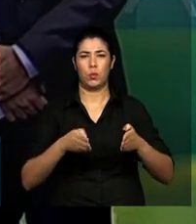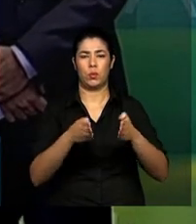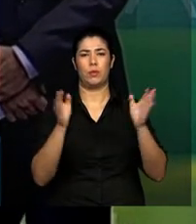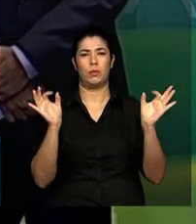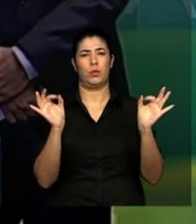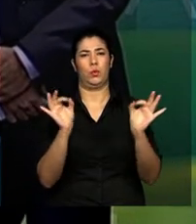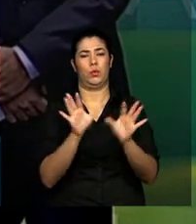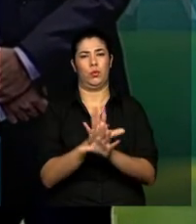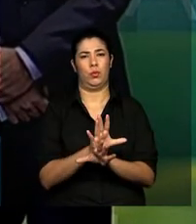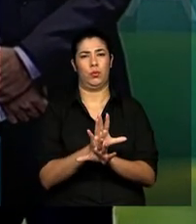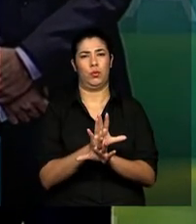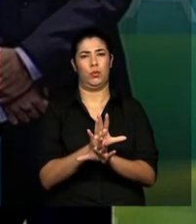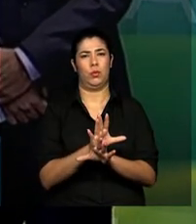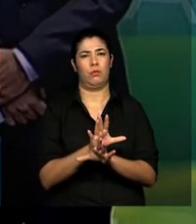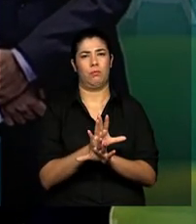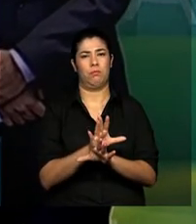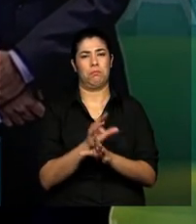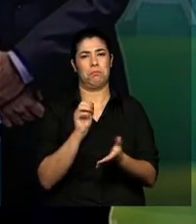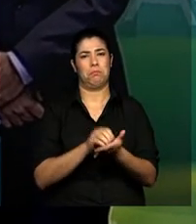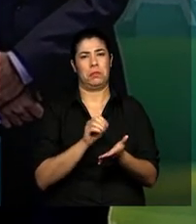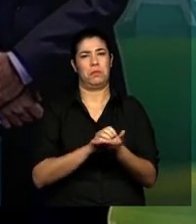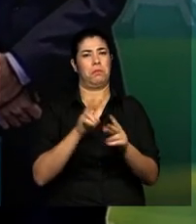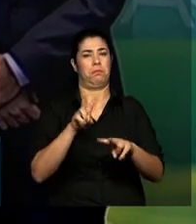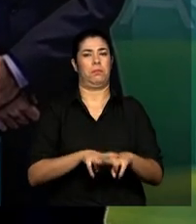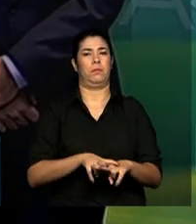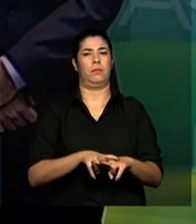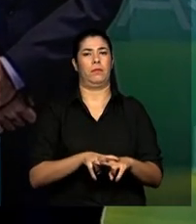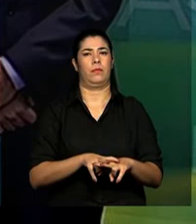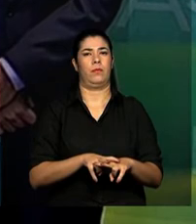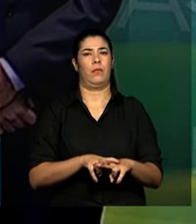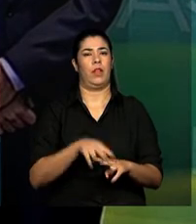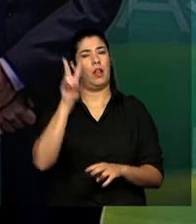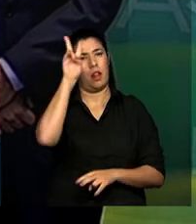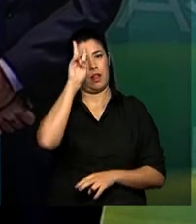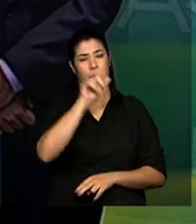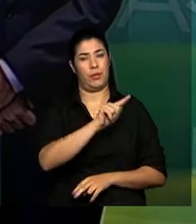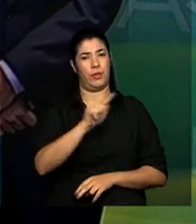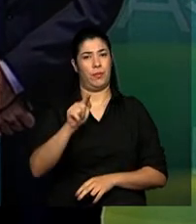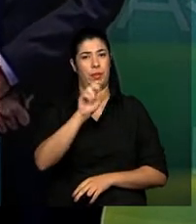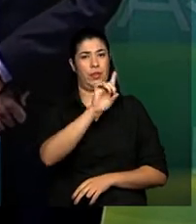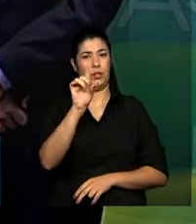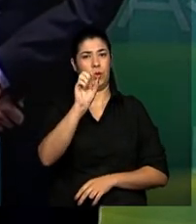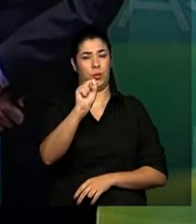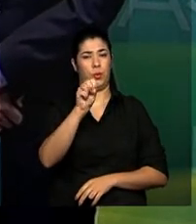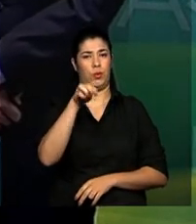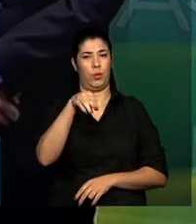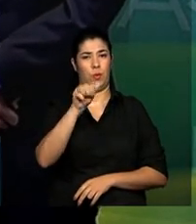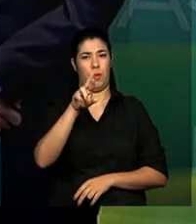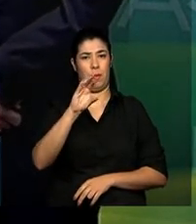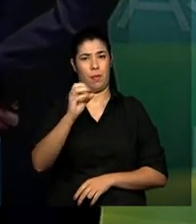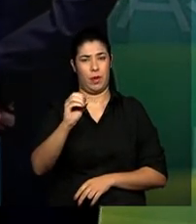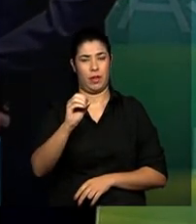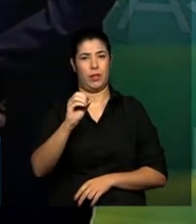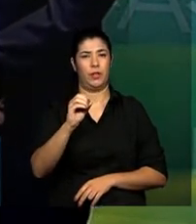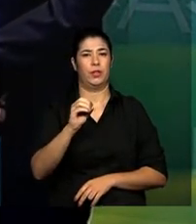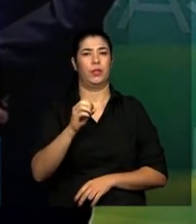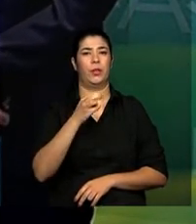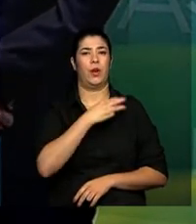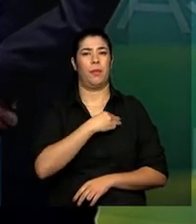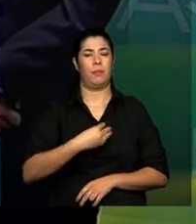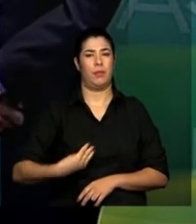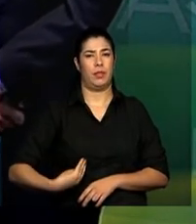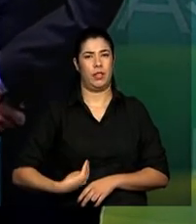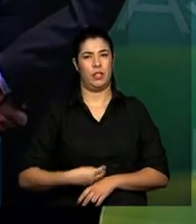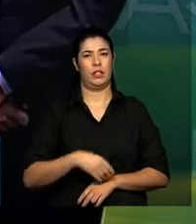Eu quero relembrar a vocês que, na semana do 8 de março, a ministra Carmen Lúcia, vice-presidente do